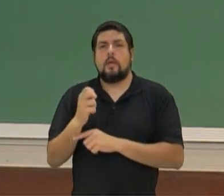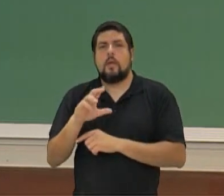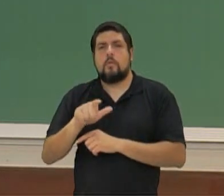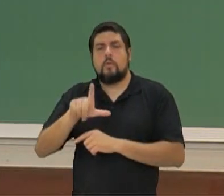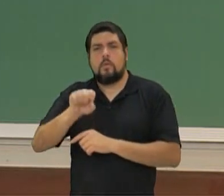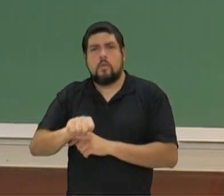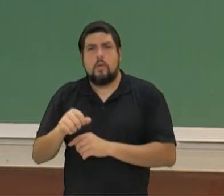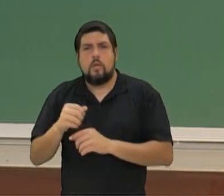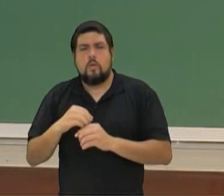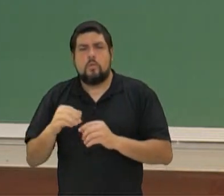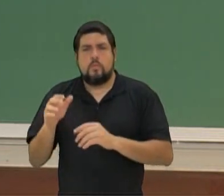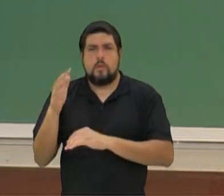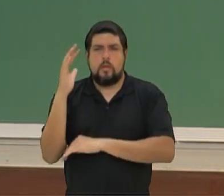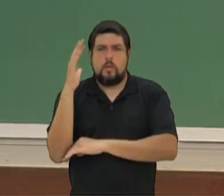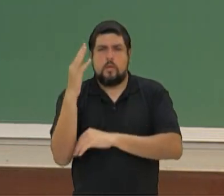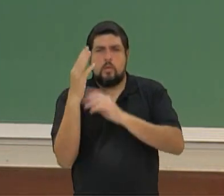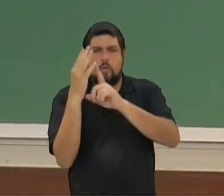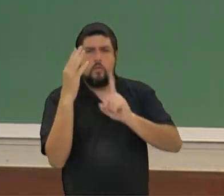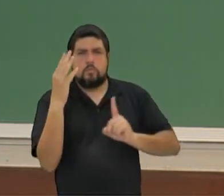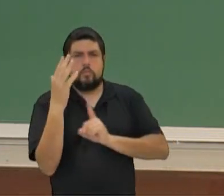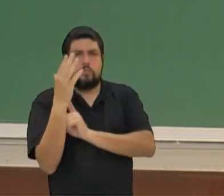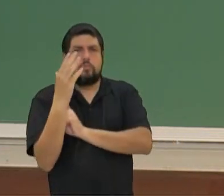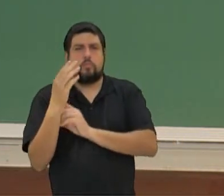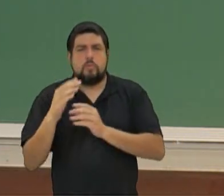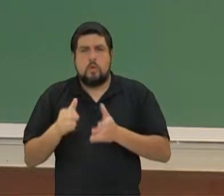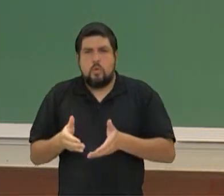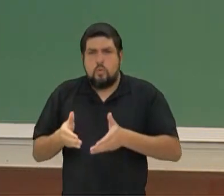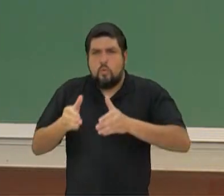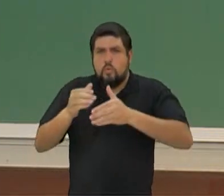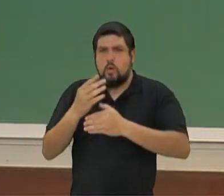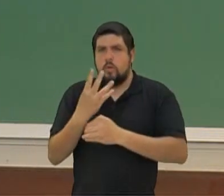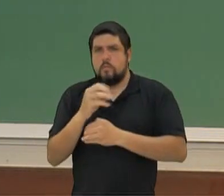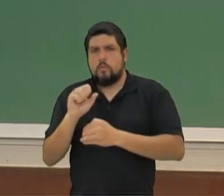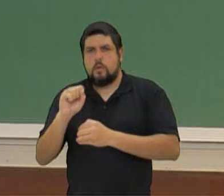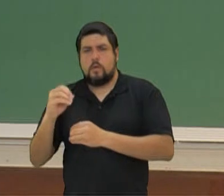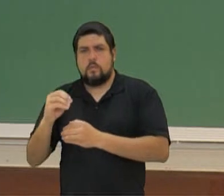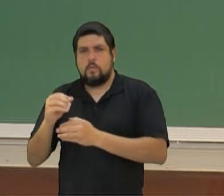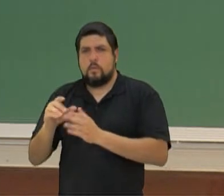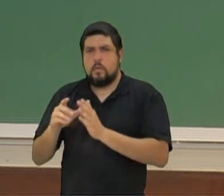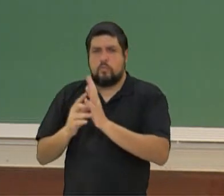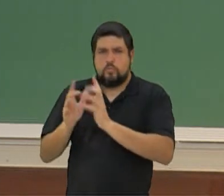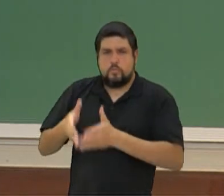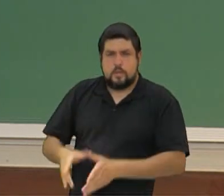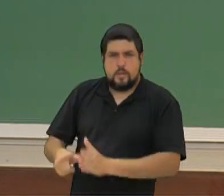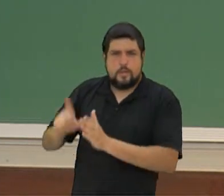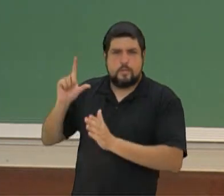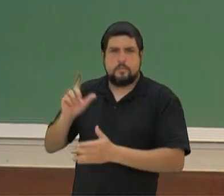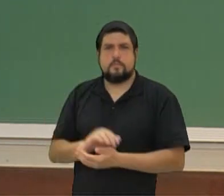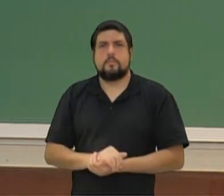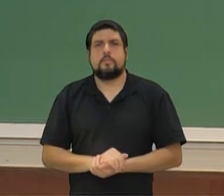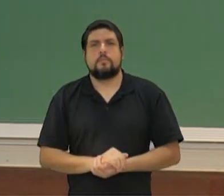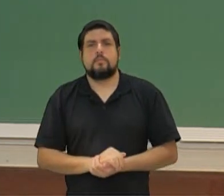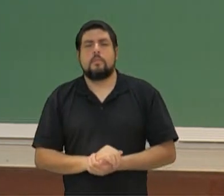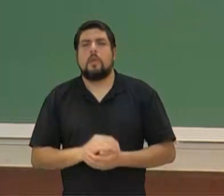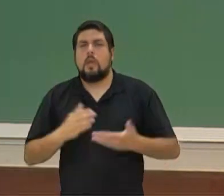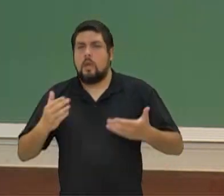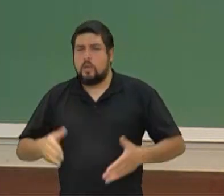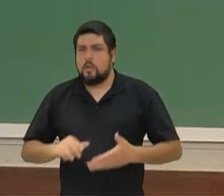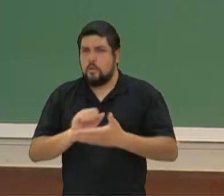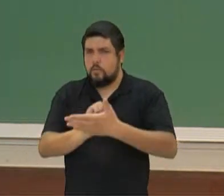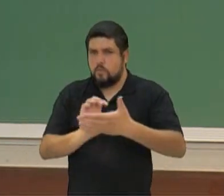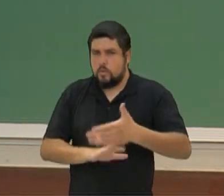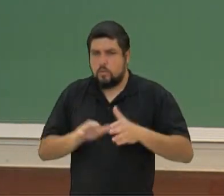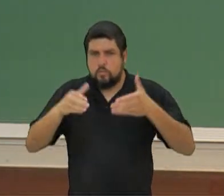oliveira, vaso de 480 a.C. Vamos para a nossa atividade relacionada ao Enem, vocês viram na aula